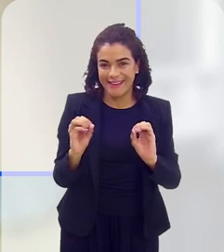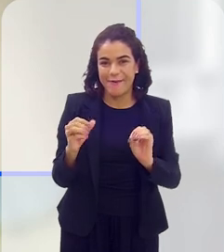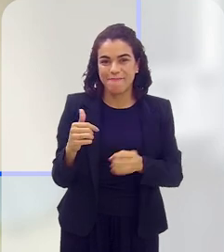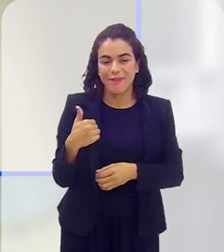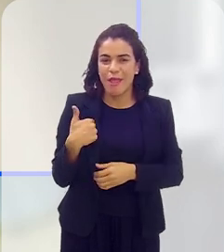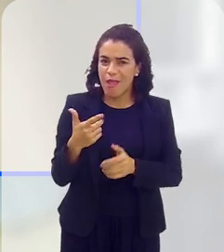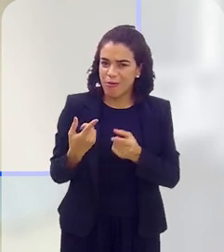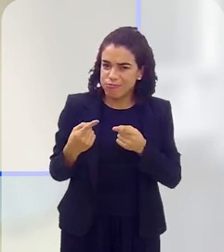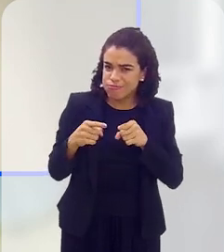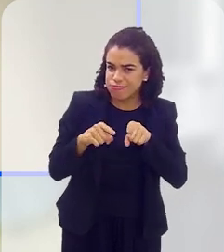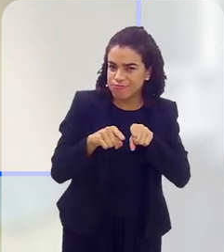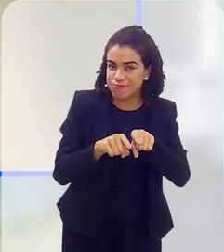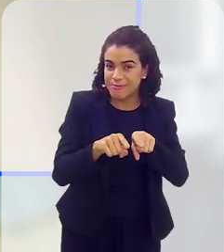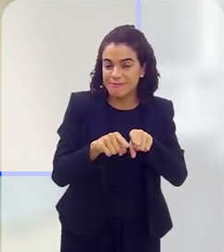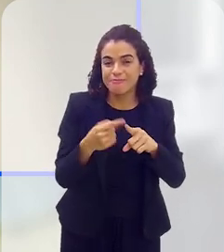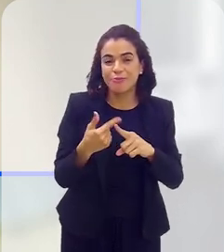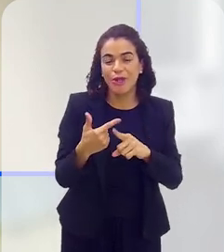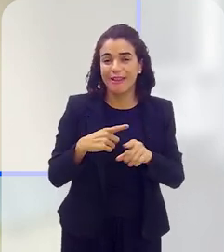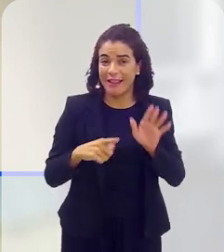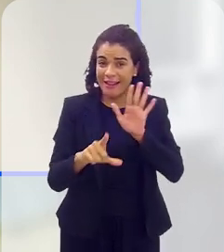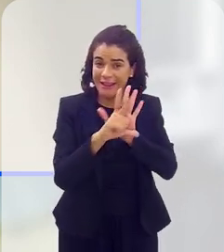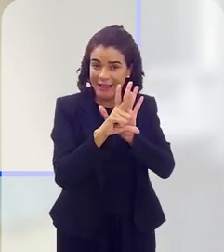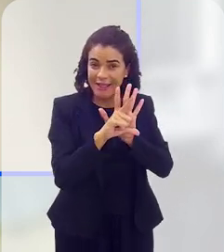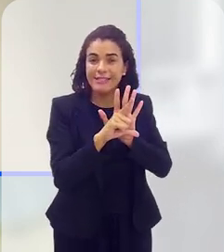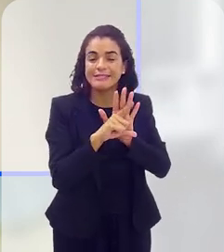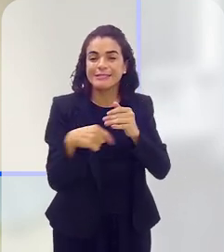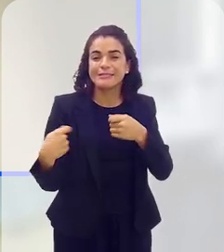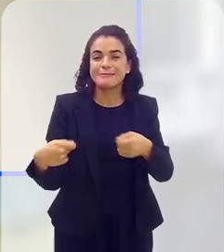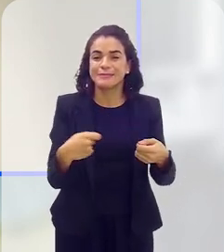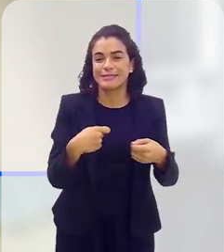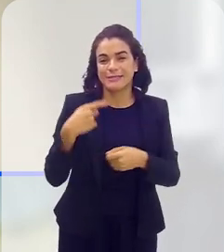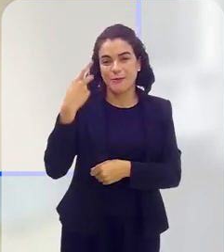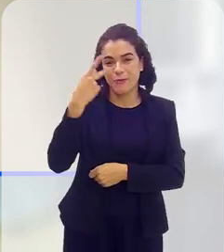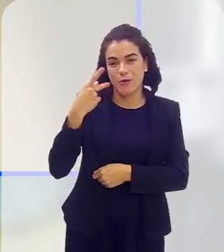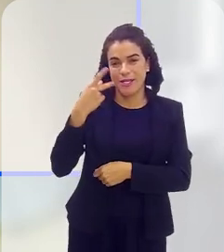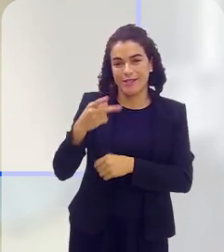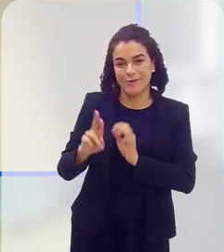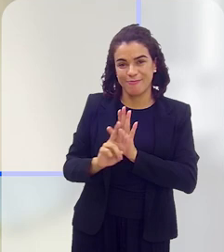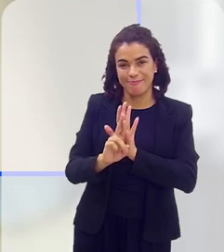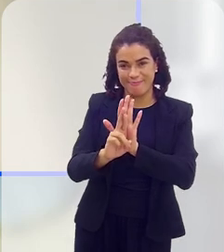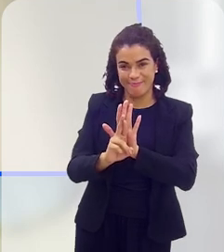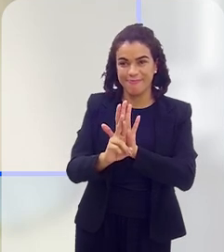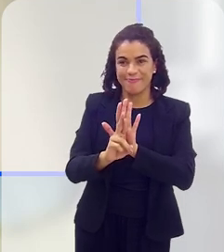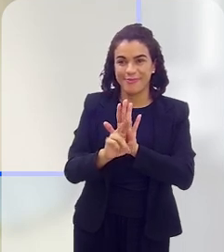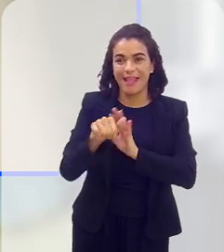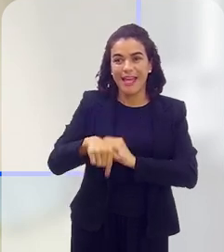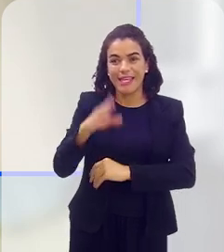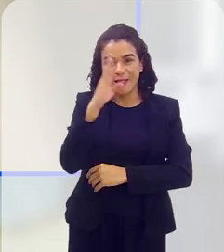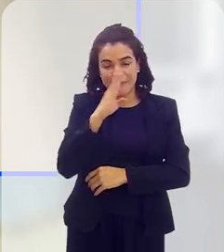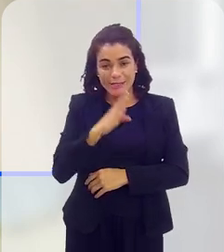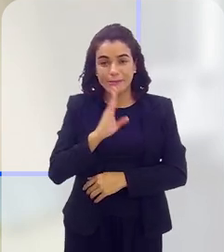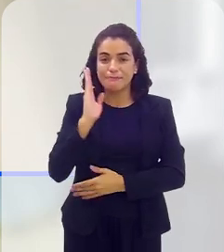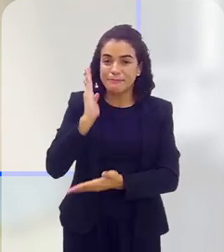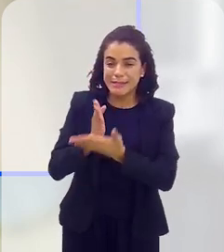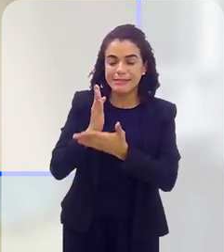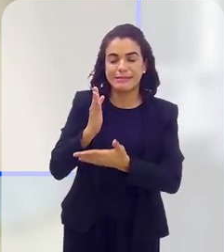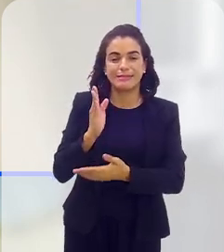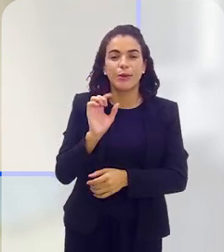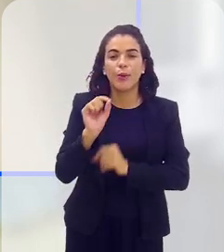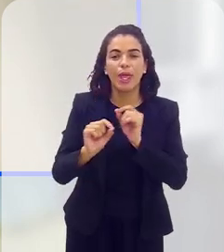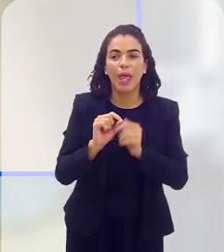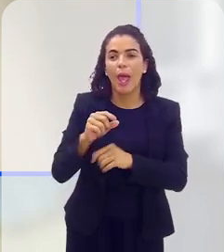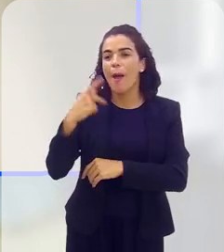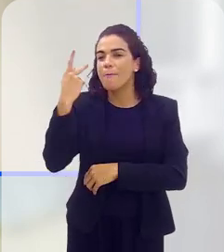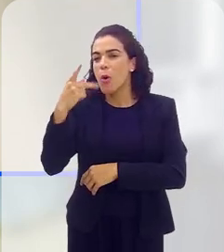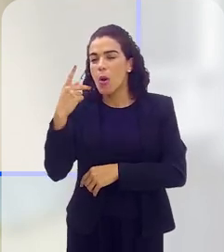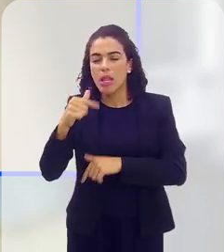eu ando muito próxima disso, porque a gente tem leis que a gente precisa do político, aqui no Brasil a gente tem que acabar com essa história